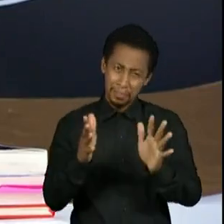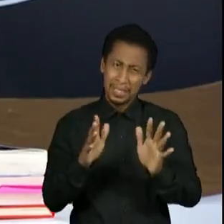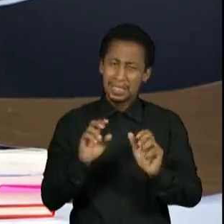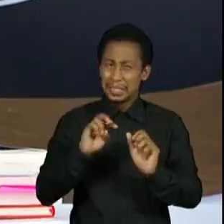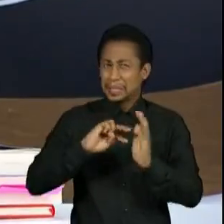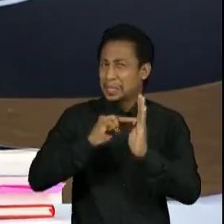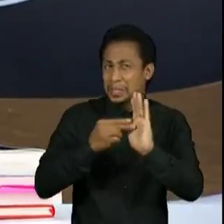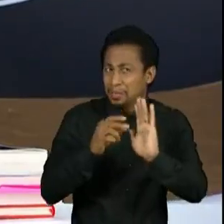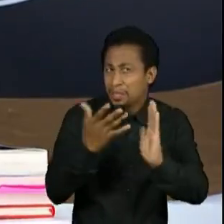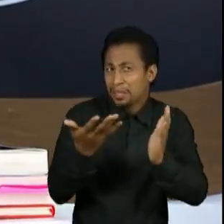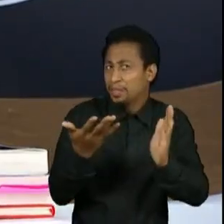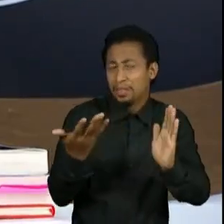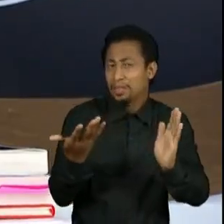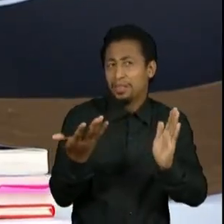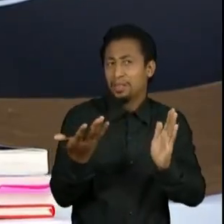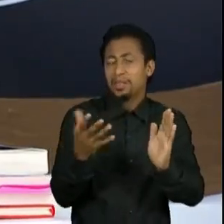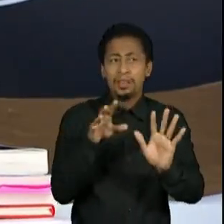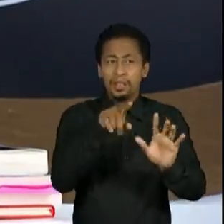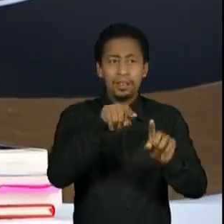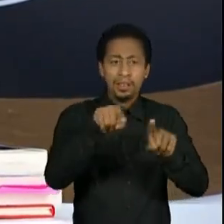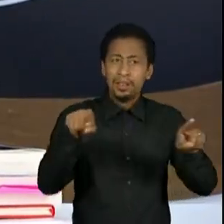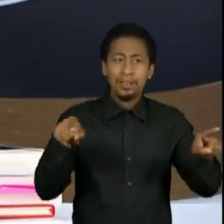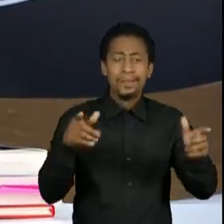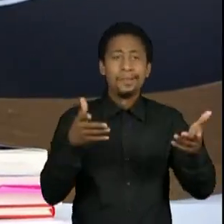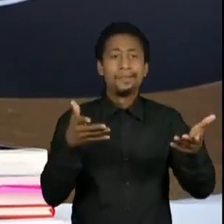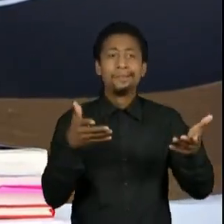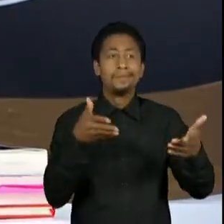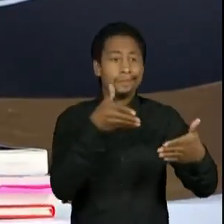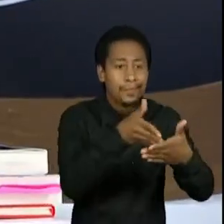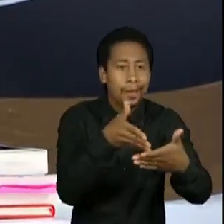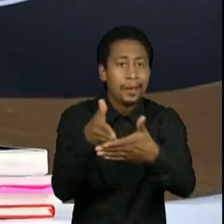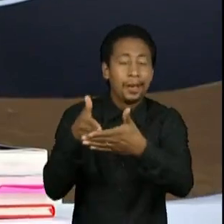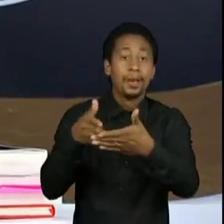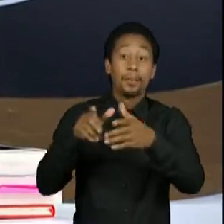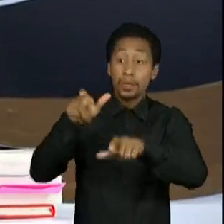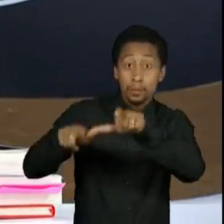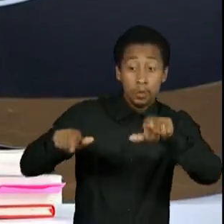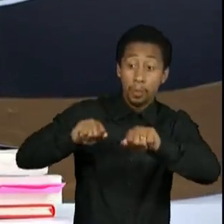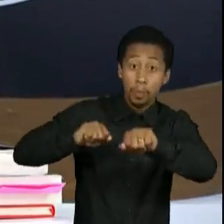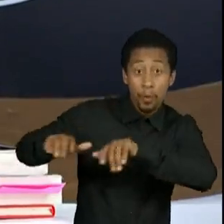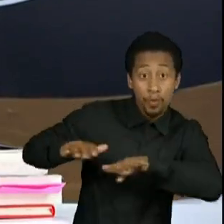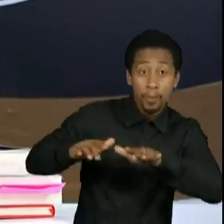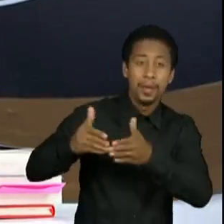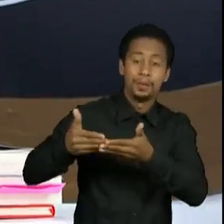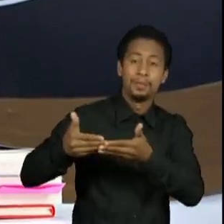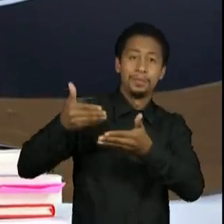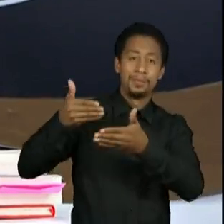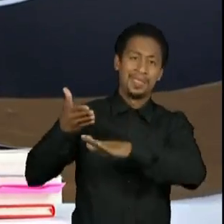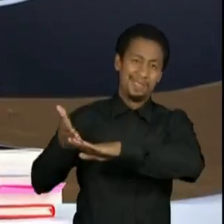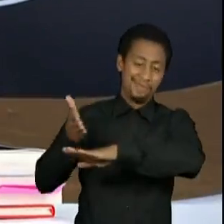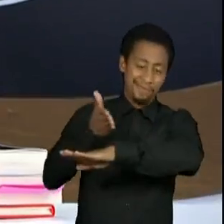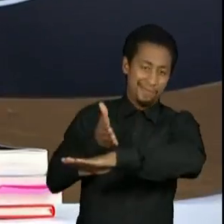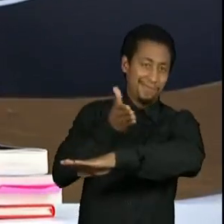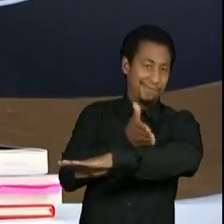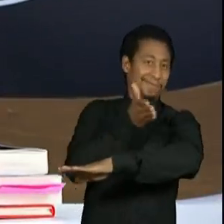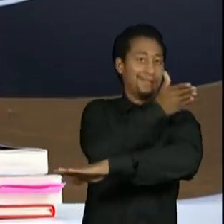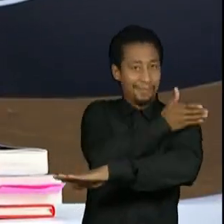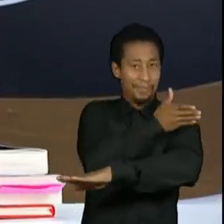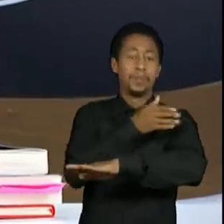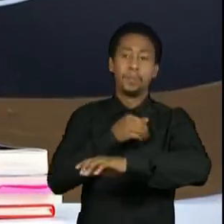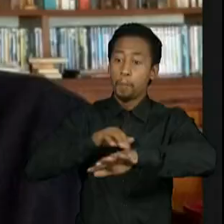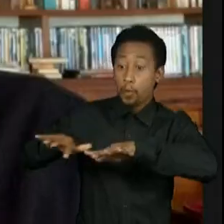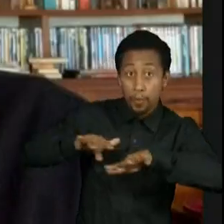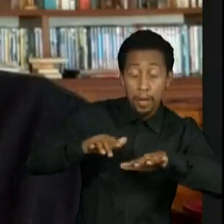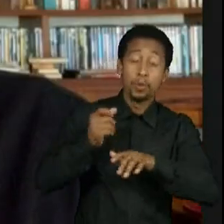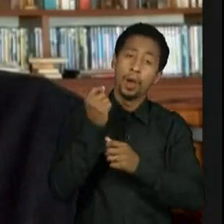circunstância, que é o que acontece, a meu ver, com representantes de movimentos de várias épocas, alguns sobrevivem e outros não,